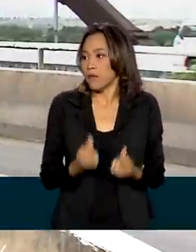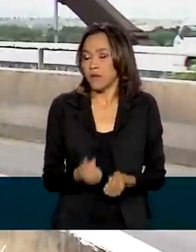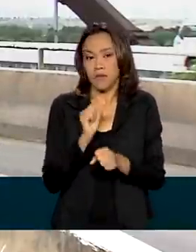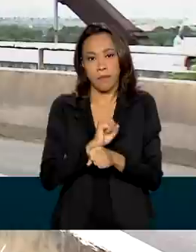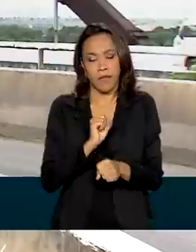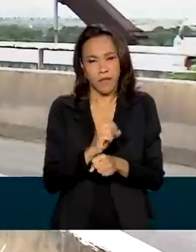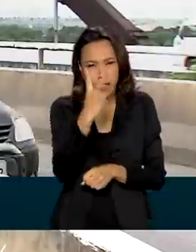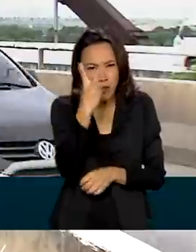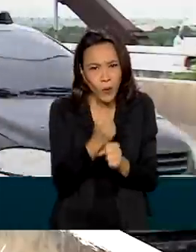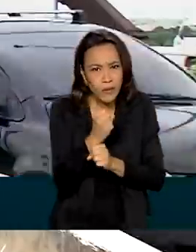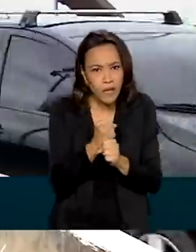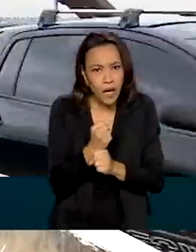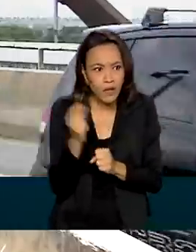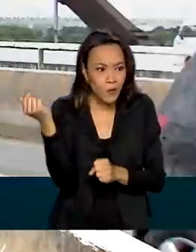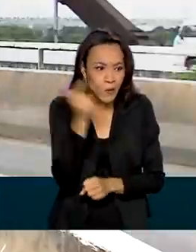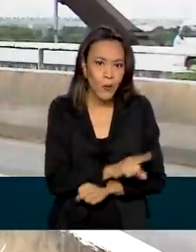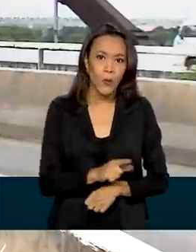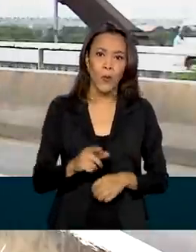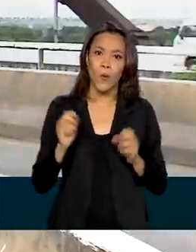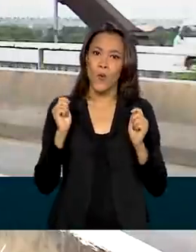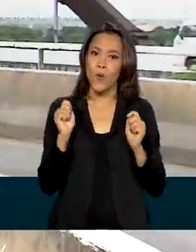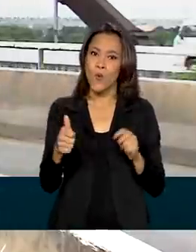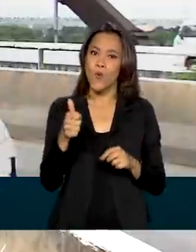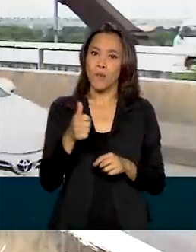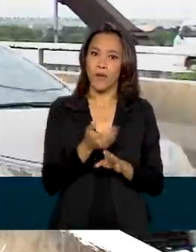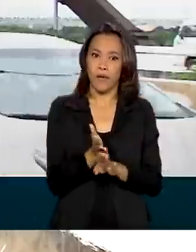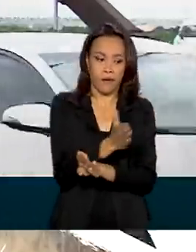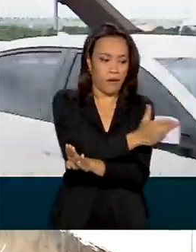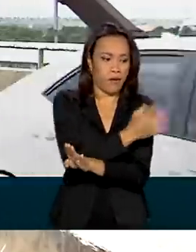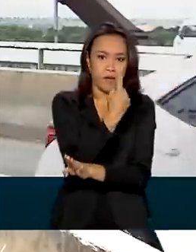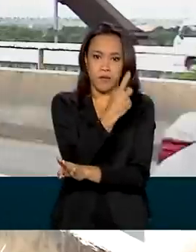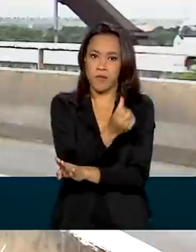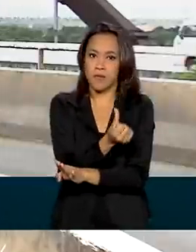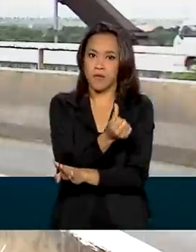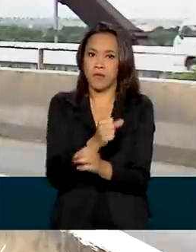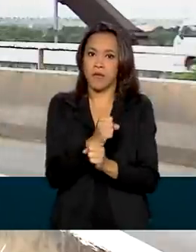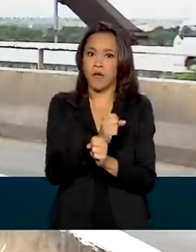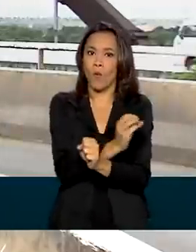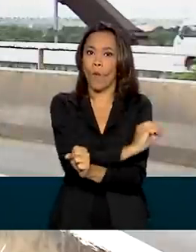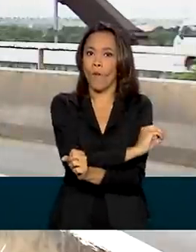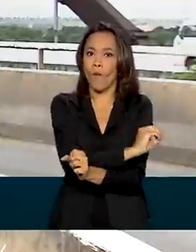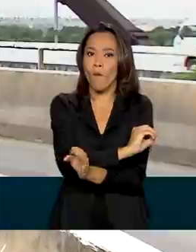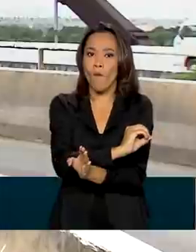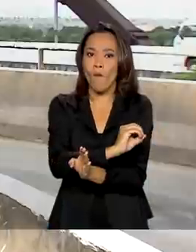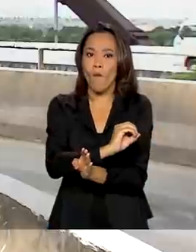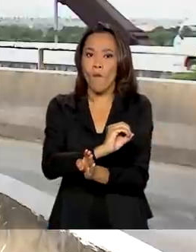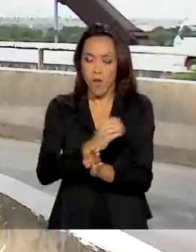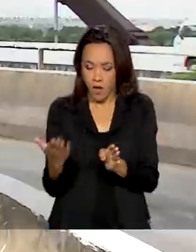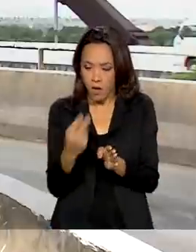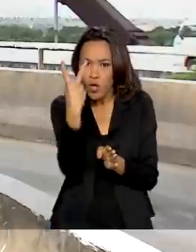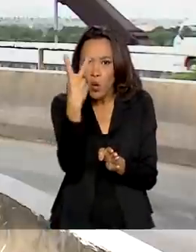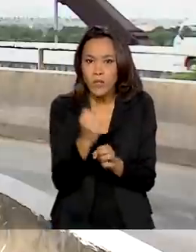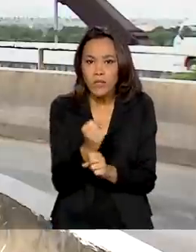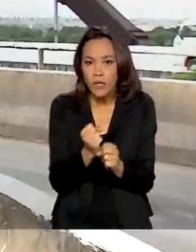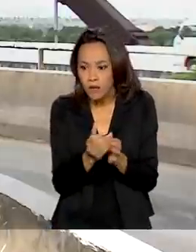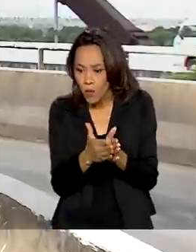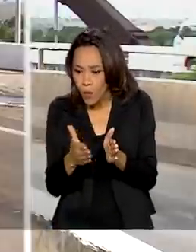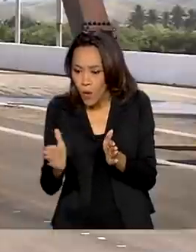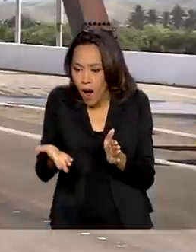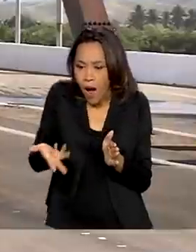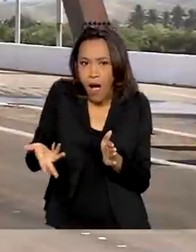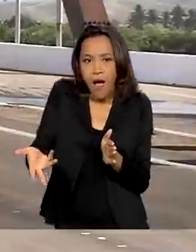evolução que, como já citei, há 16 anos não foi feito quase nada. E nesses dois agora, muito rápido, a gente só tem a agradecer.